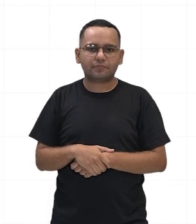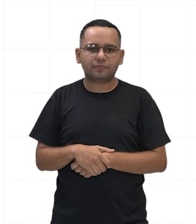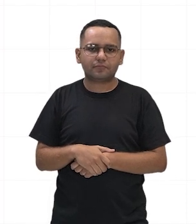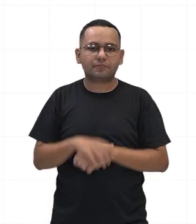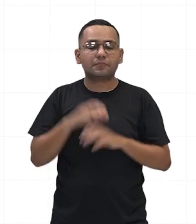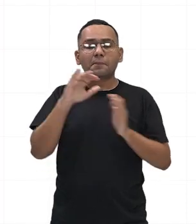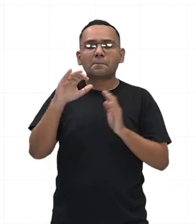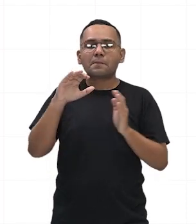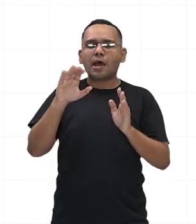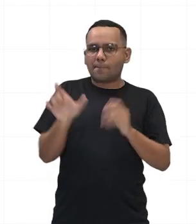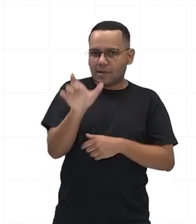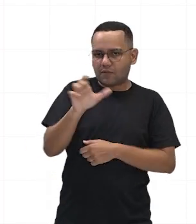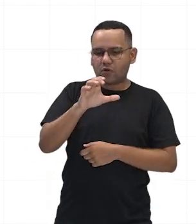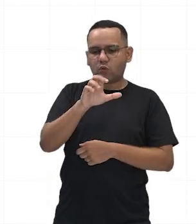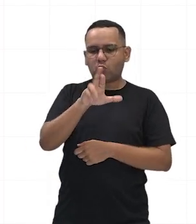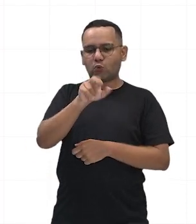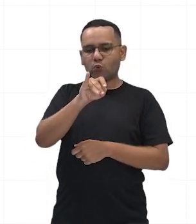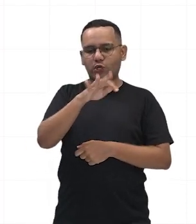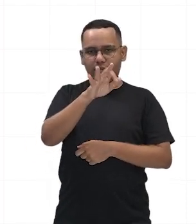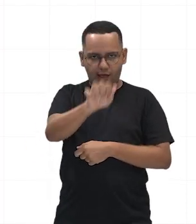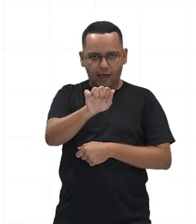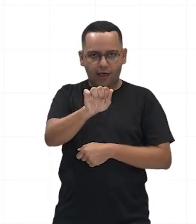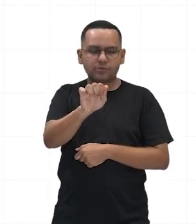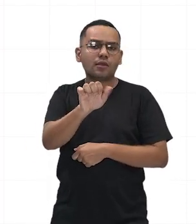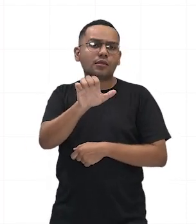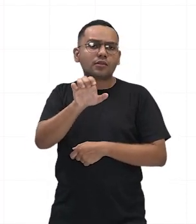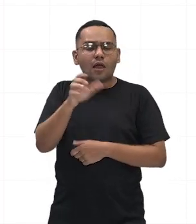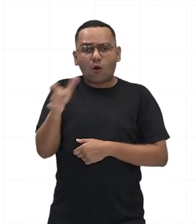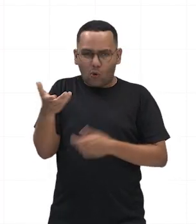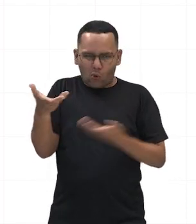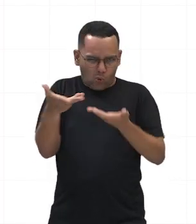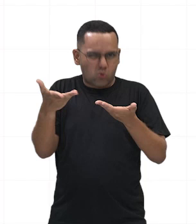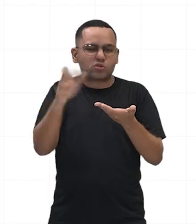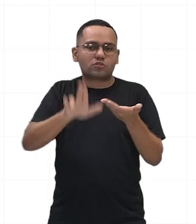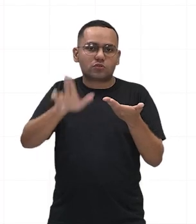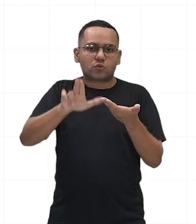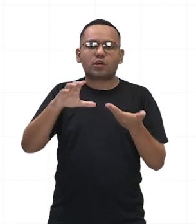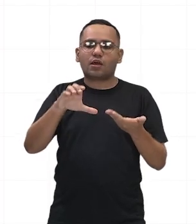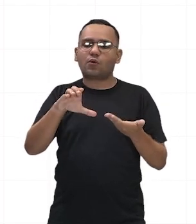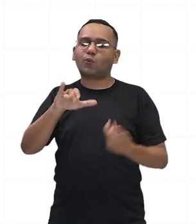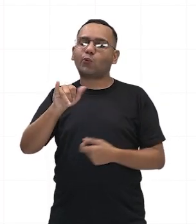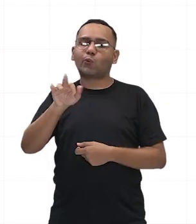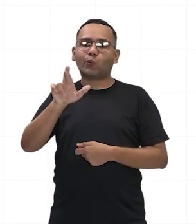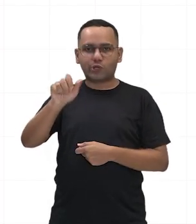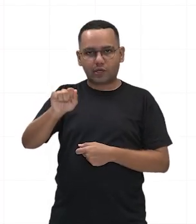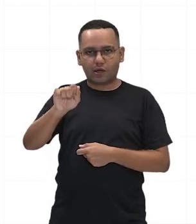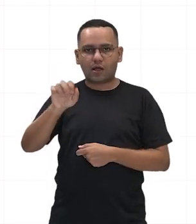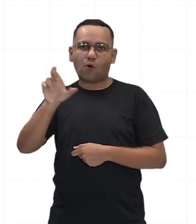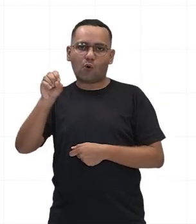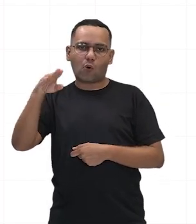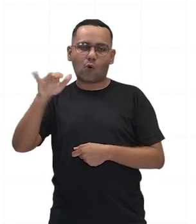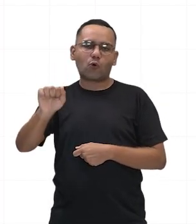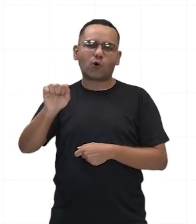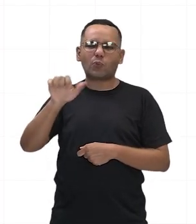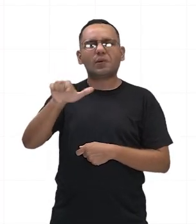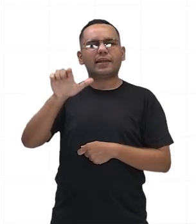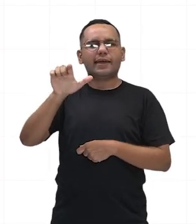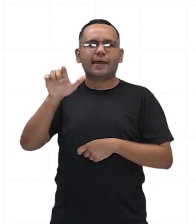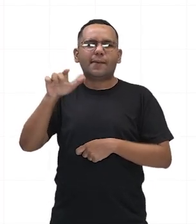cúrias, a cúria romana é uma palavra que vem desse tempo. Uma nova magistratura foi instituída